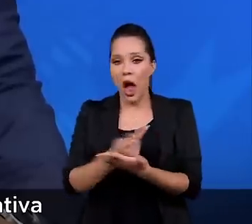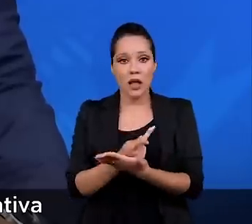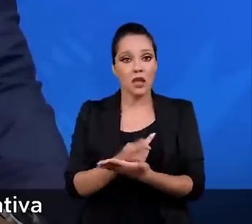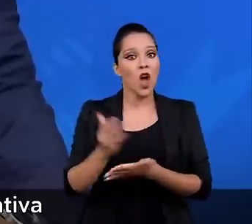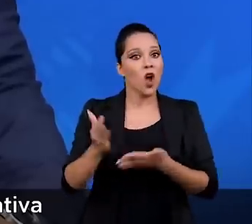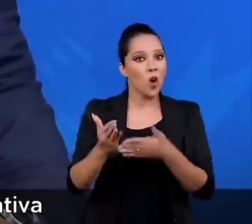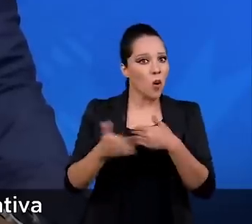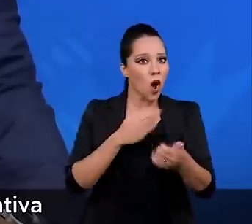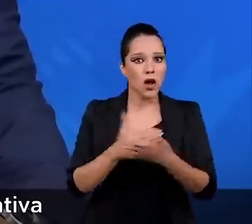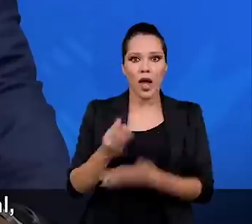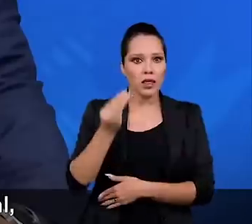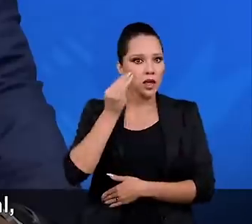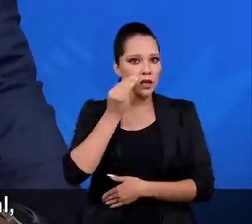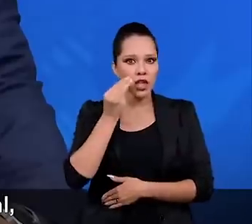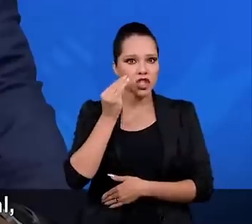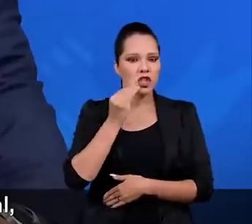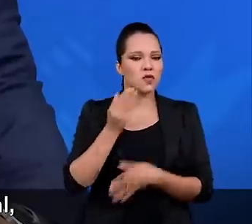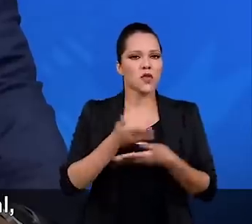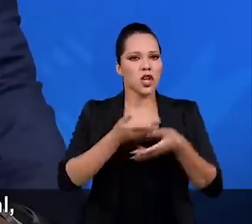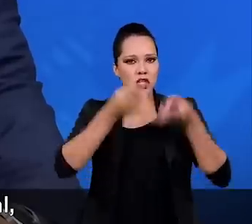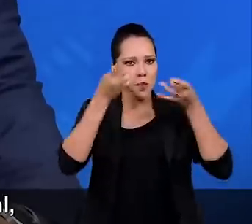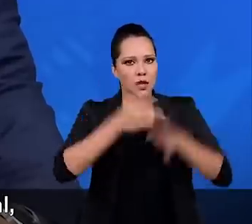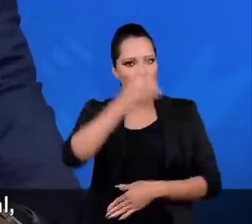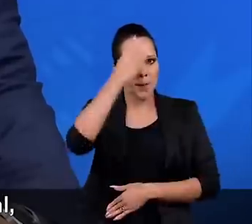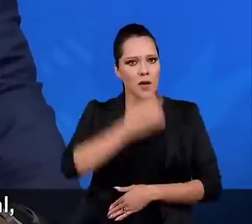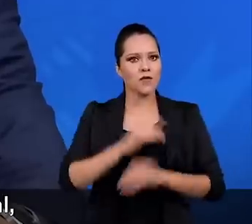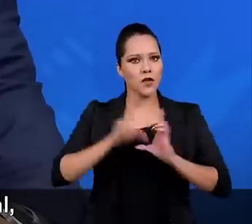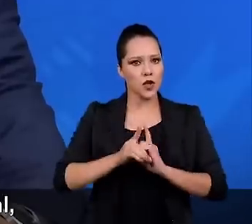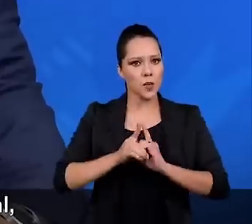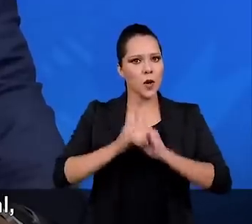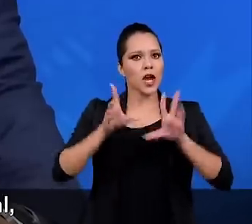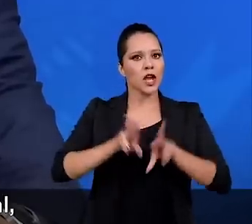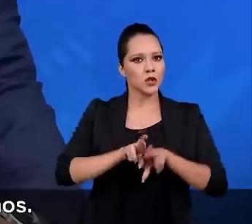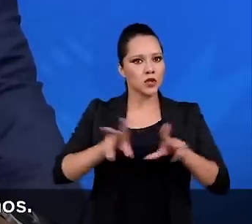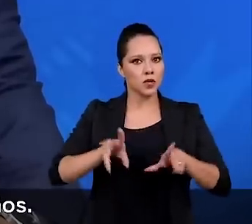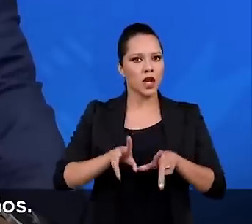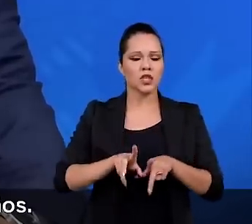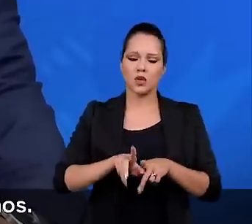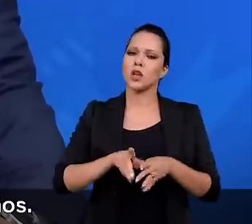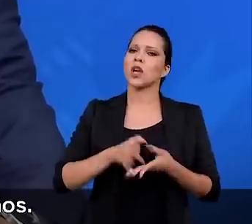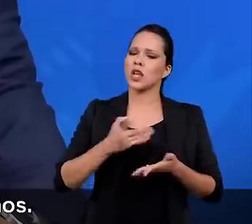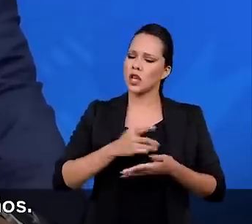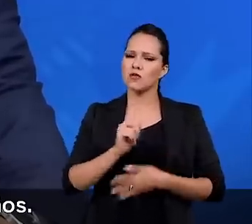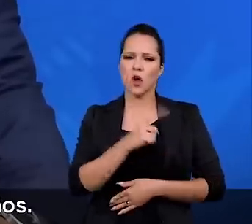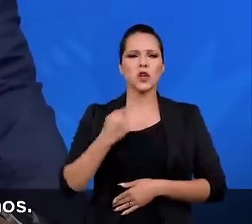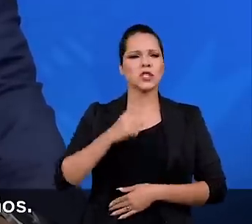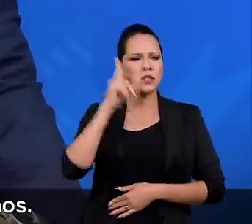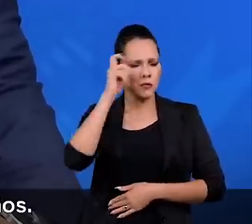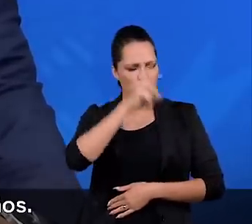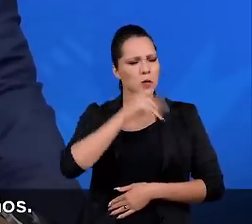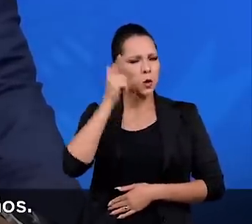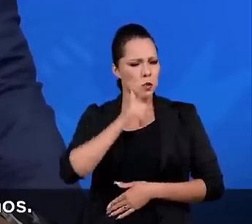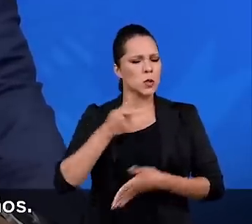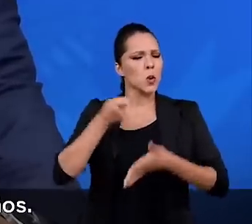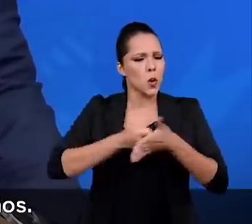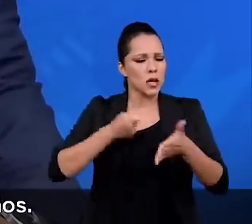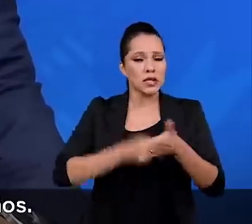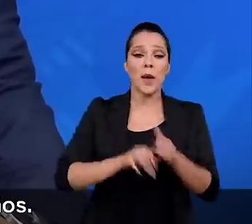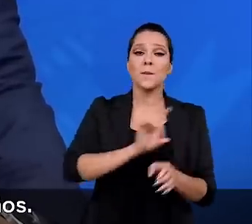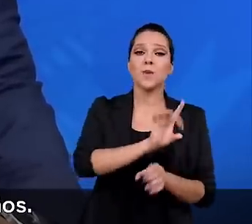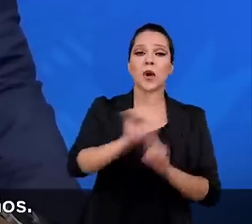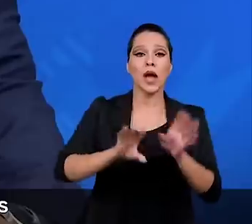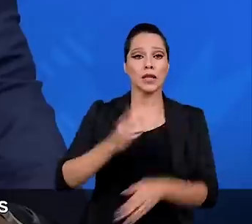e qualquer tentativa de abandono do perfil democrático e plural, duramente conquistado por todos os